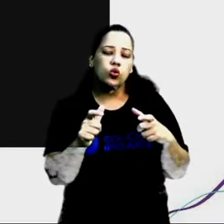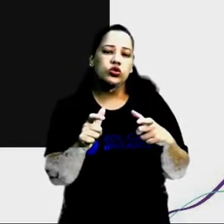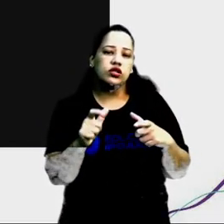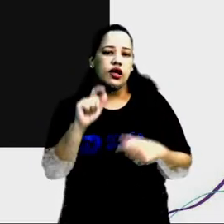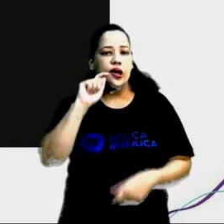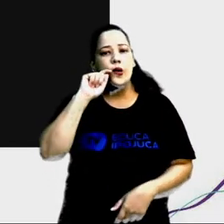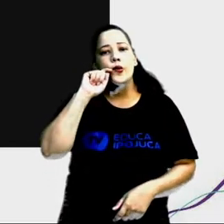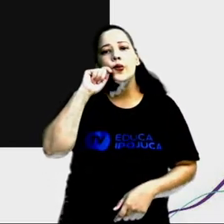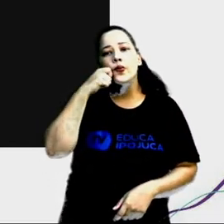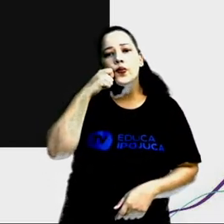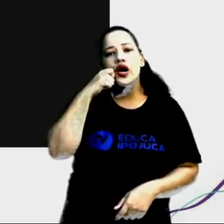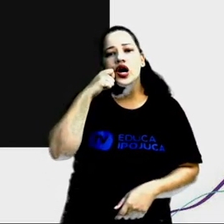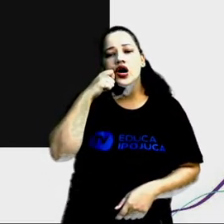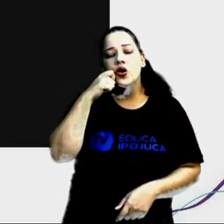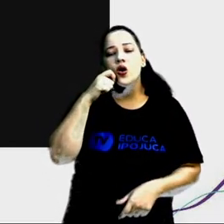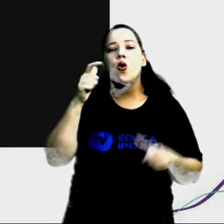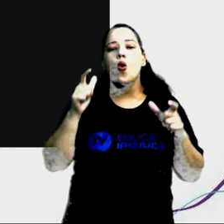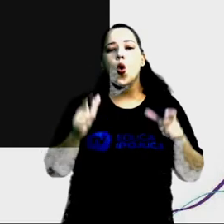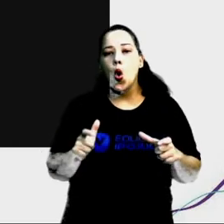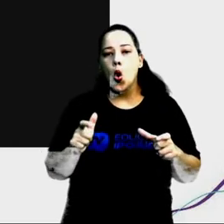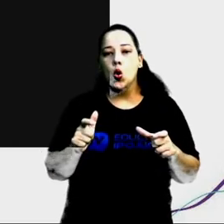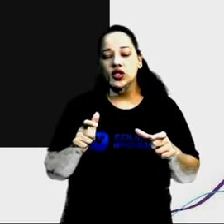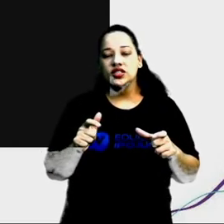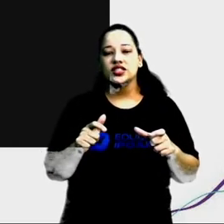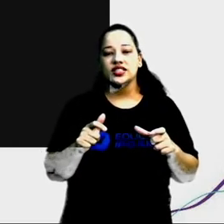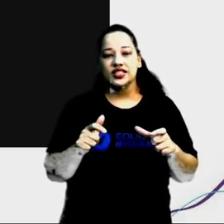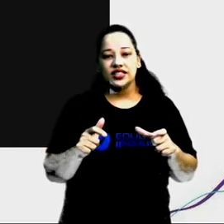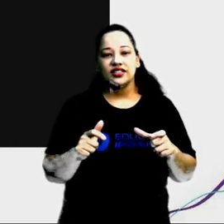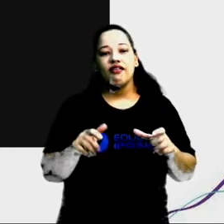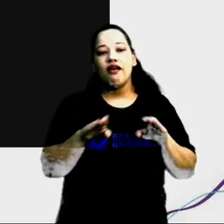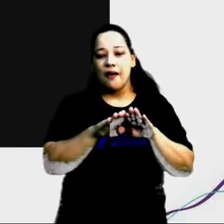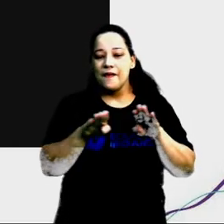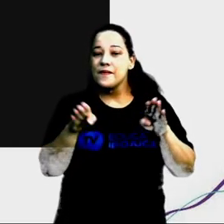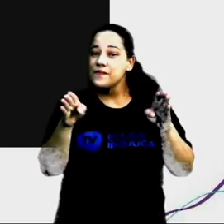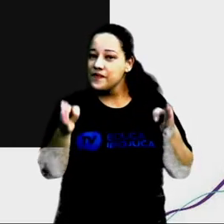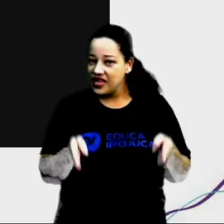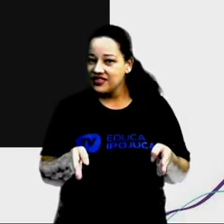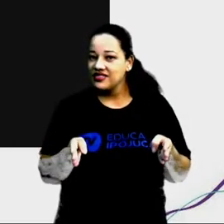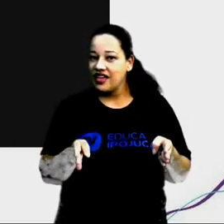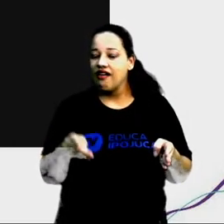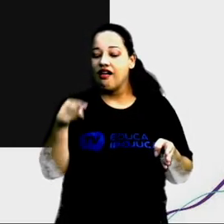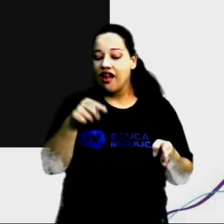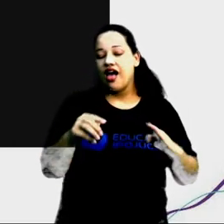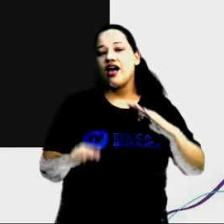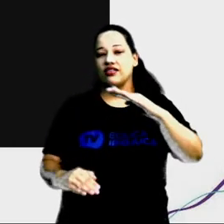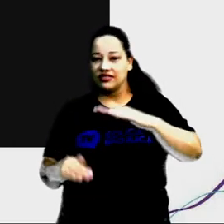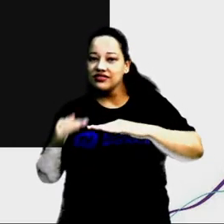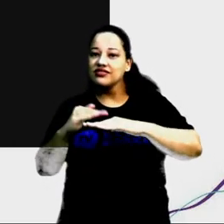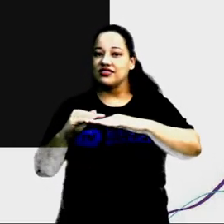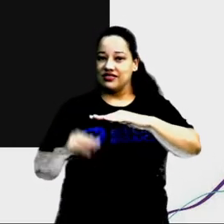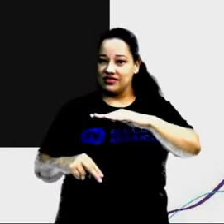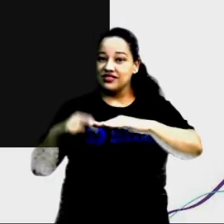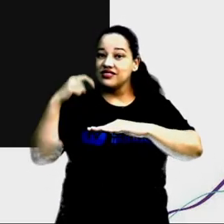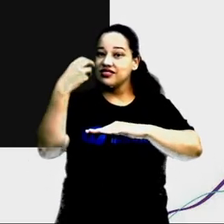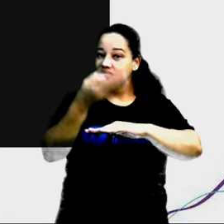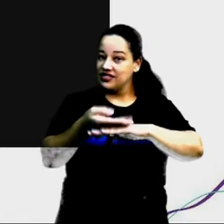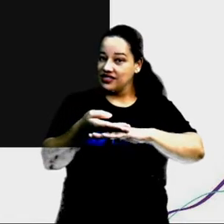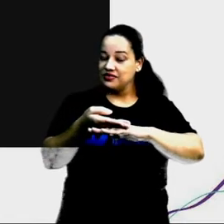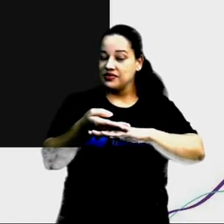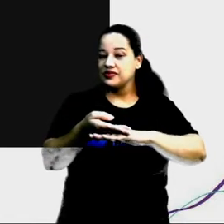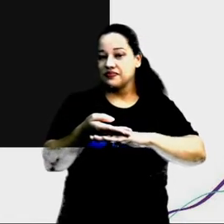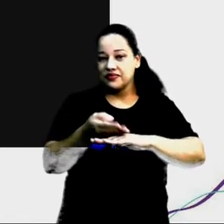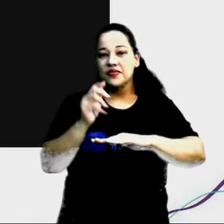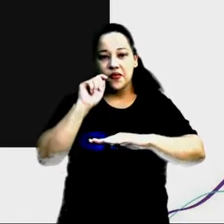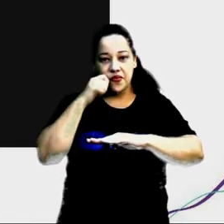que lugar da mesa? Isso mesmo, ele está em cima da mesa. Existe